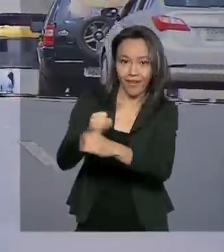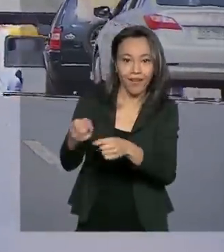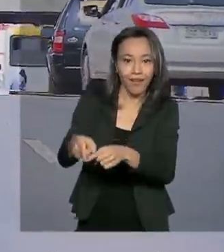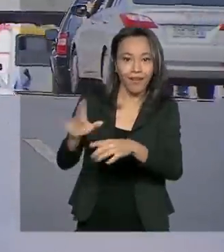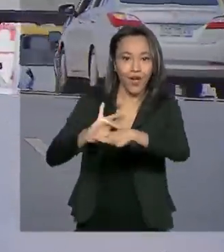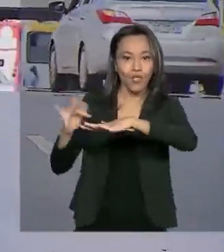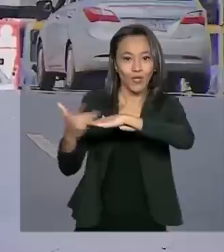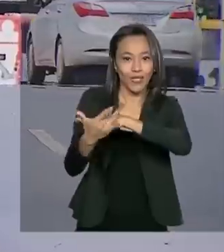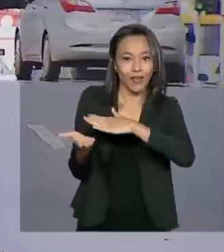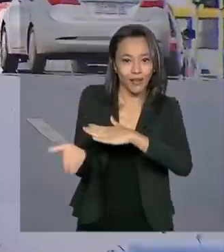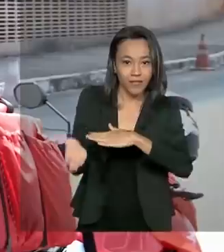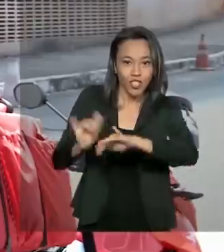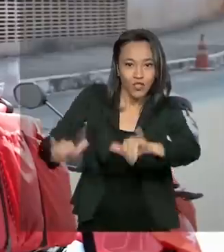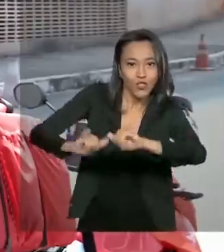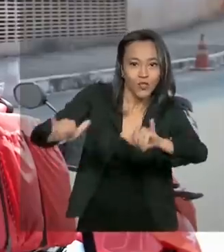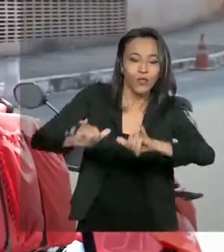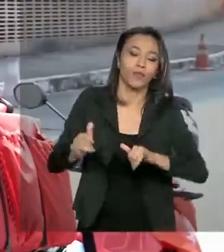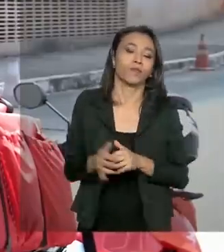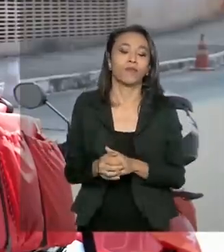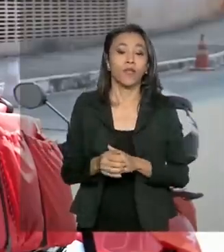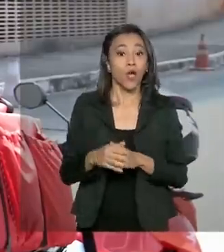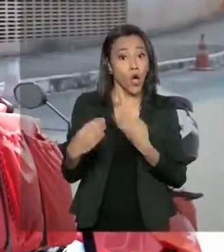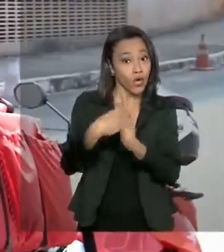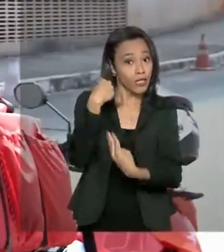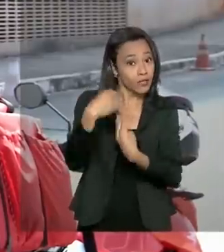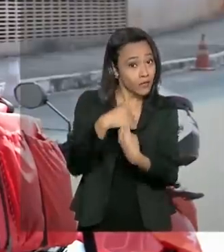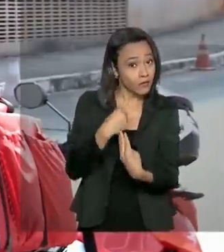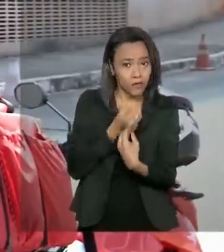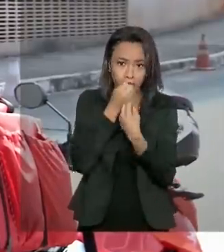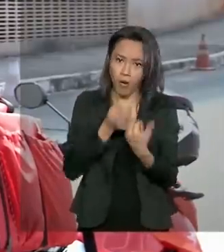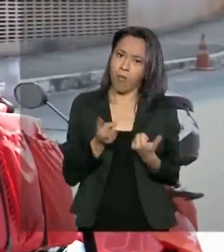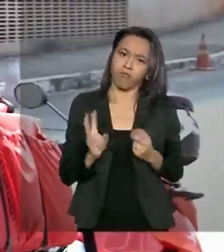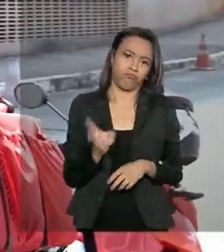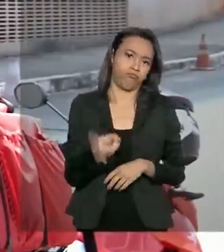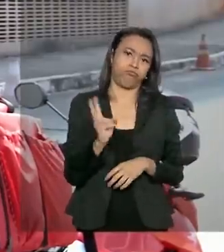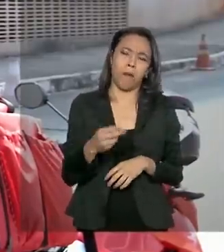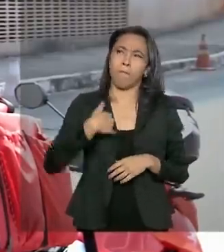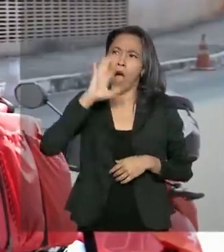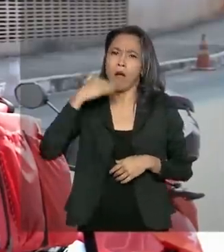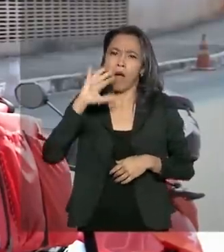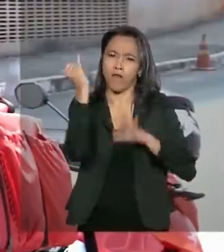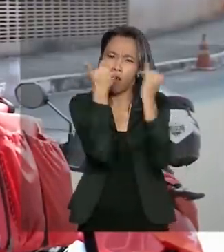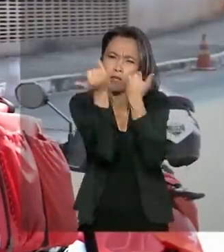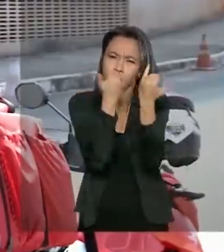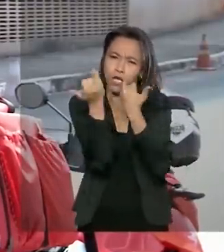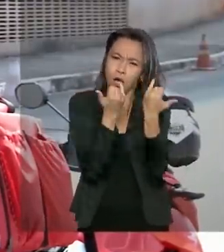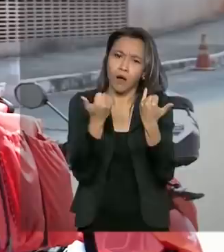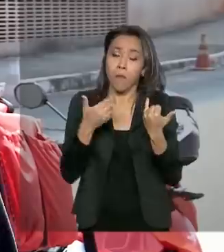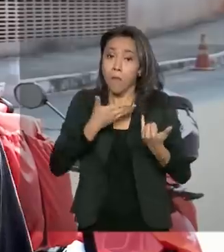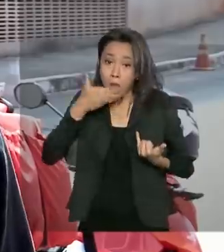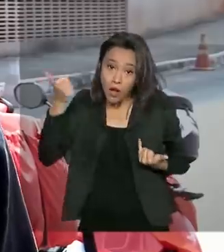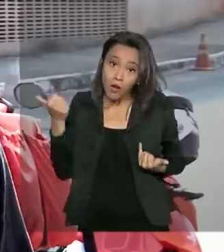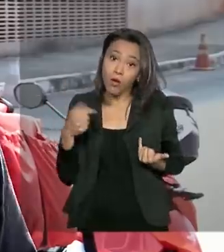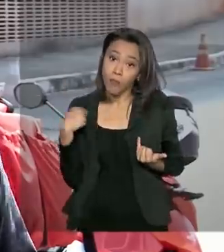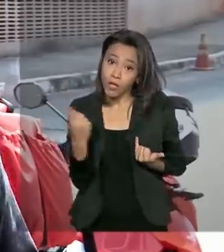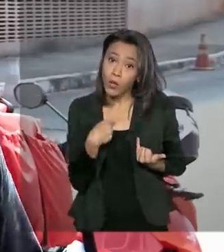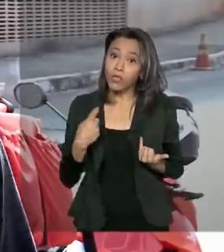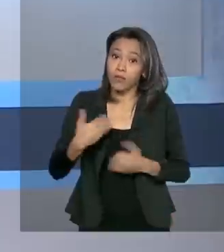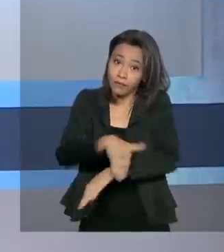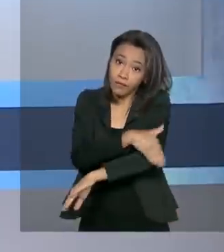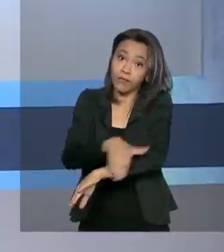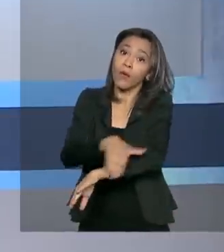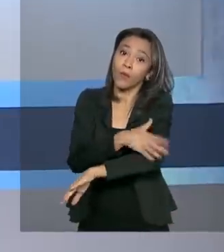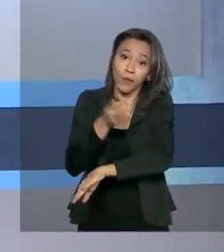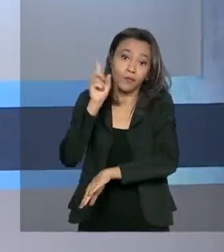redes sociais. A orientação nunca é demais, né? Quanto mais informação, novidade para a gente, melhor, né? Que está aí no ar do dia a dia.